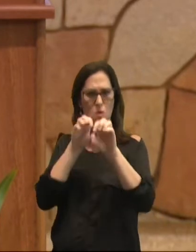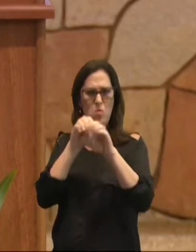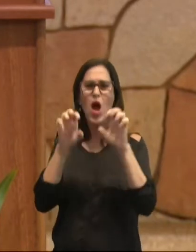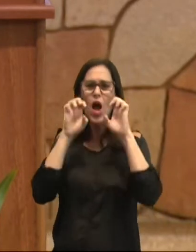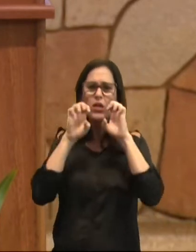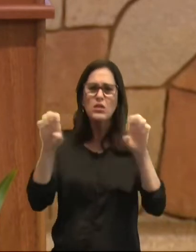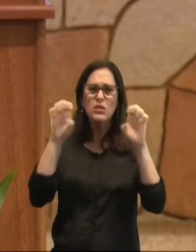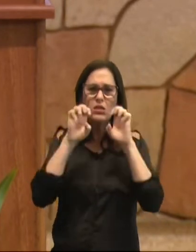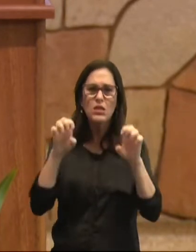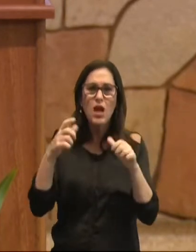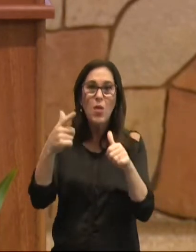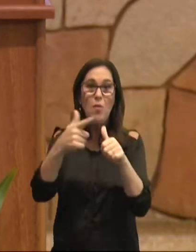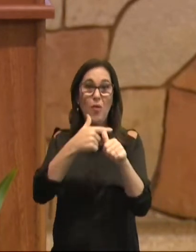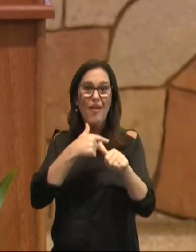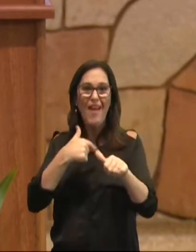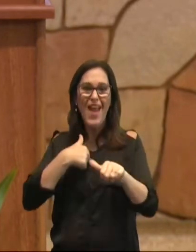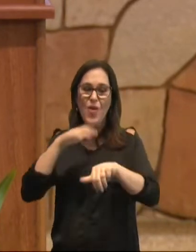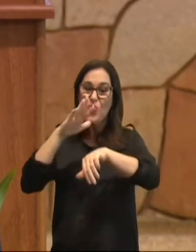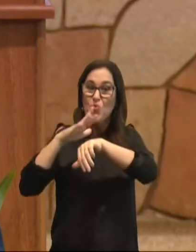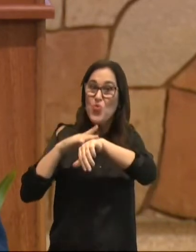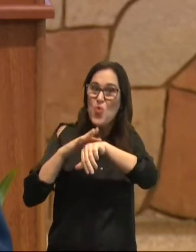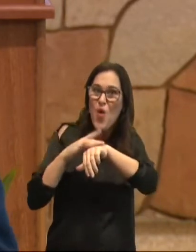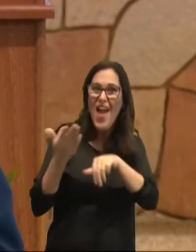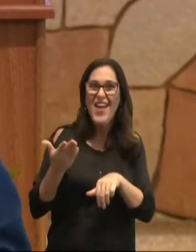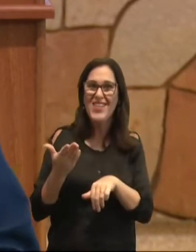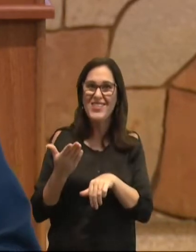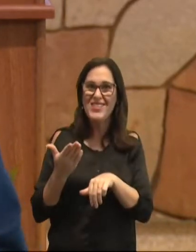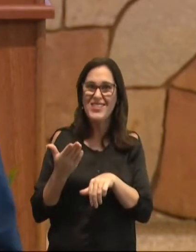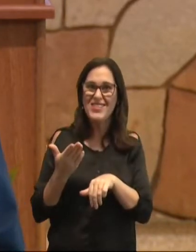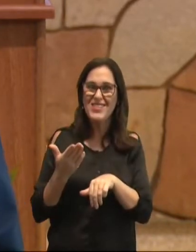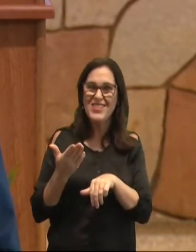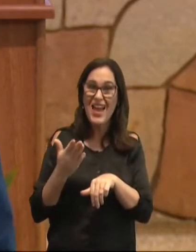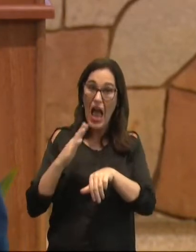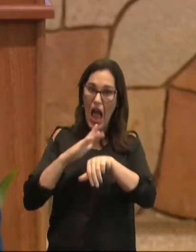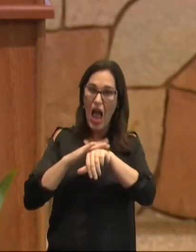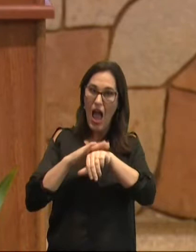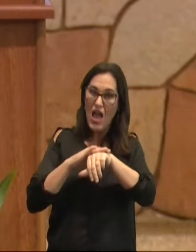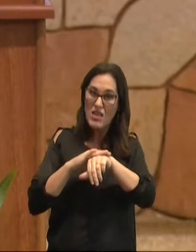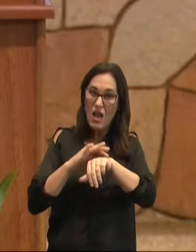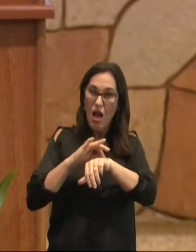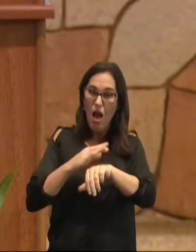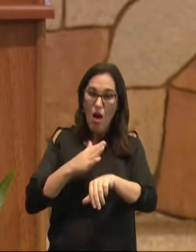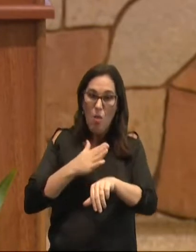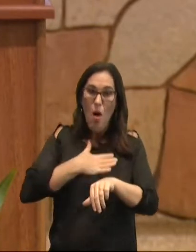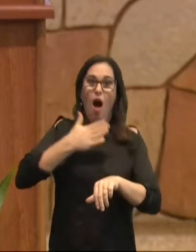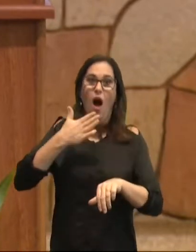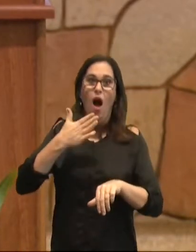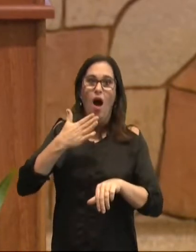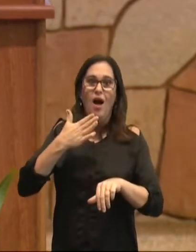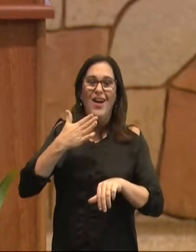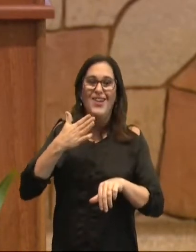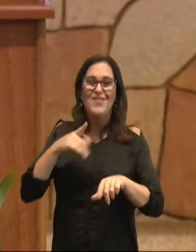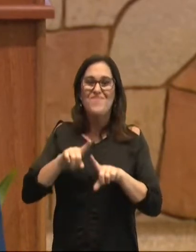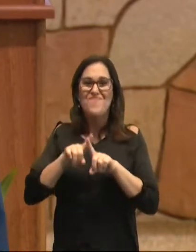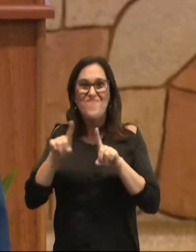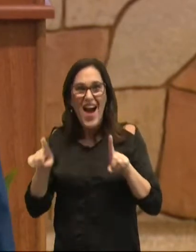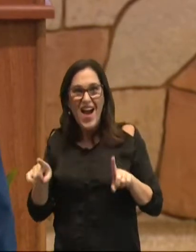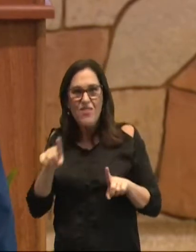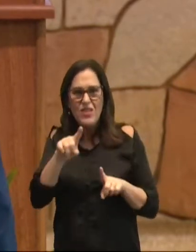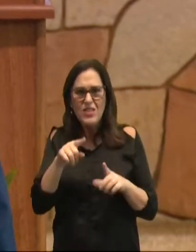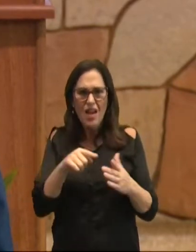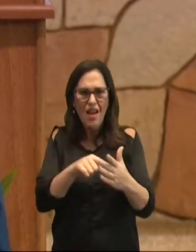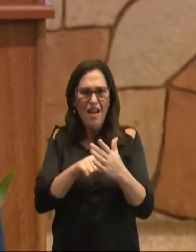vez, por causa de uma enfermidade física. E posto que a minha enfermidade na carne vos foi uma tentação, contudo não me